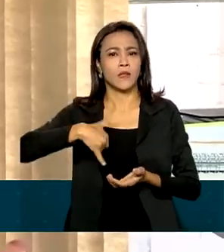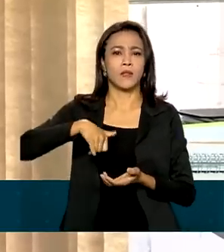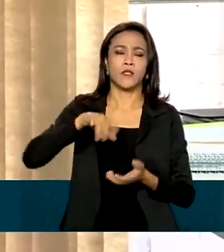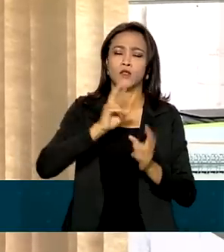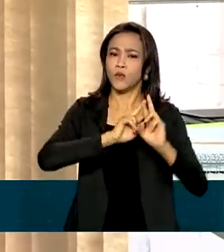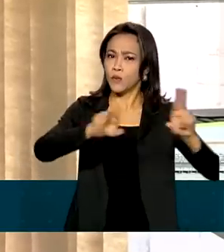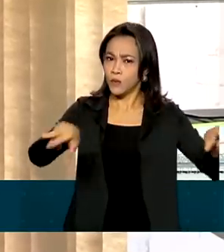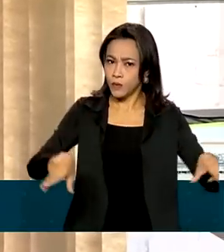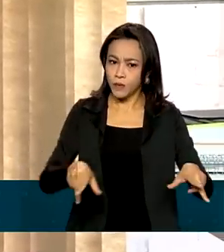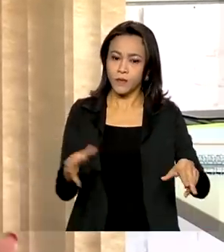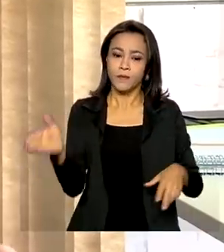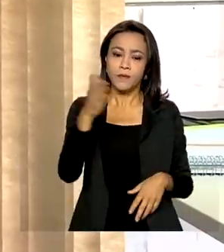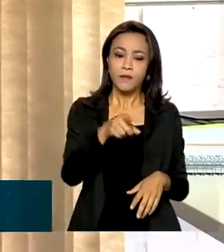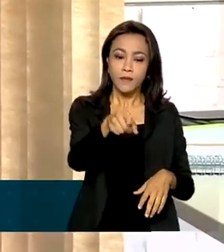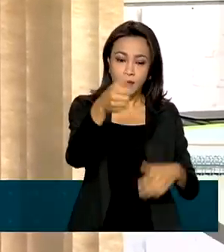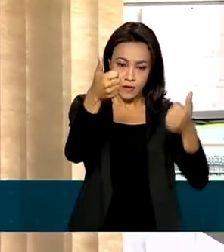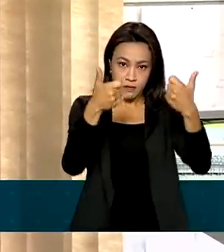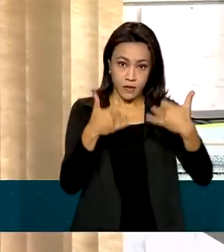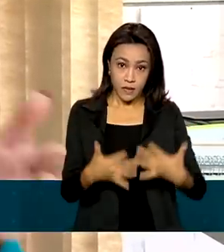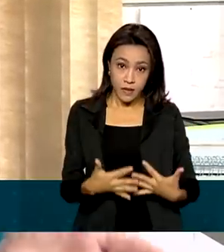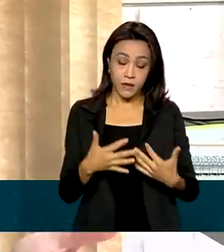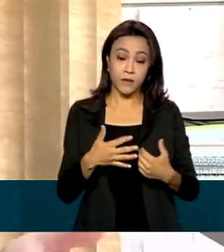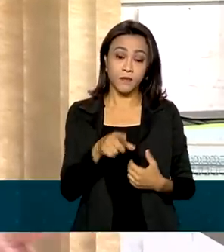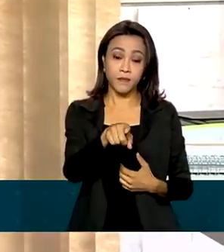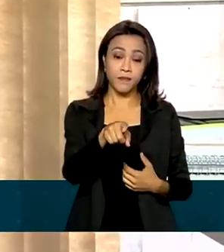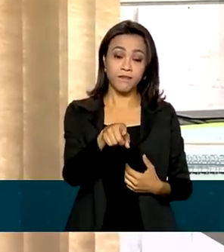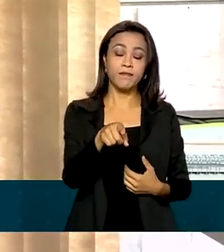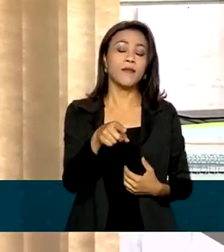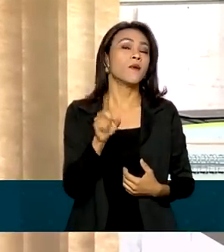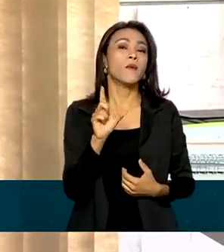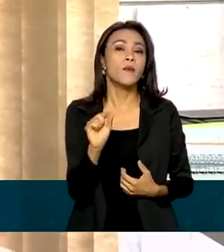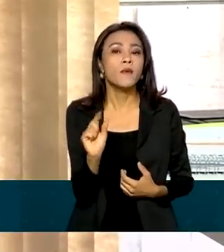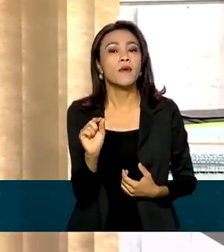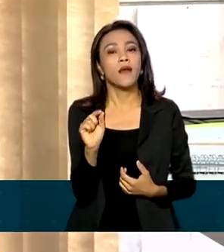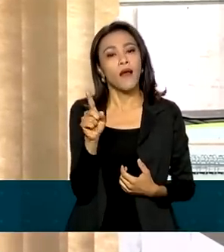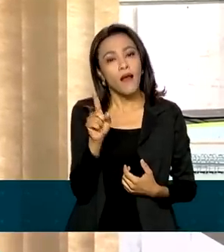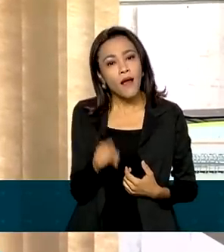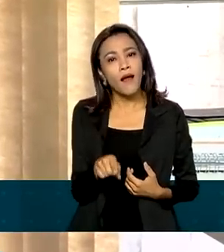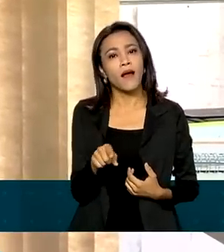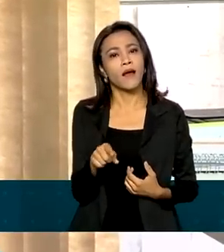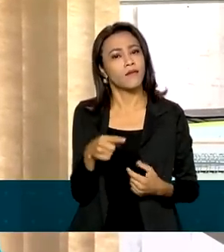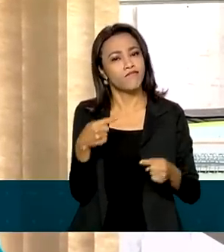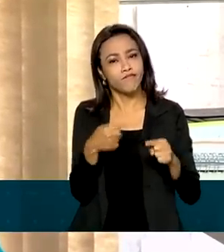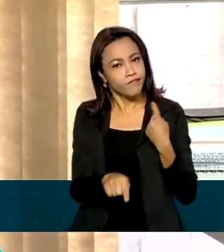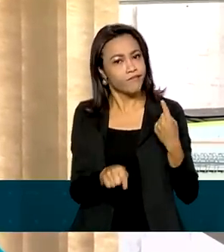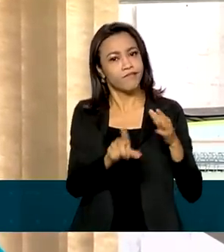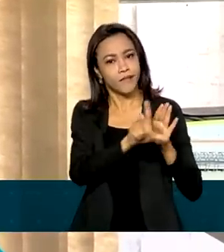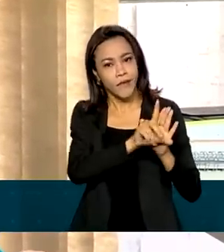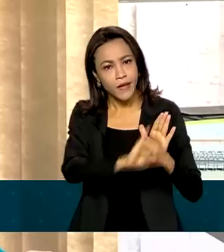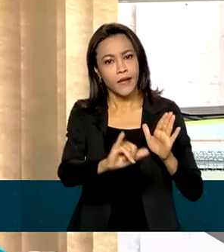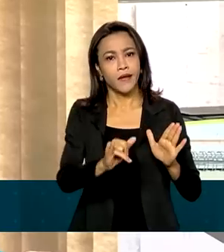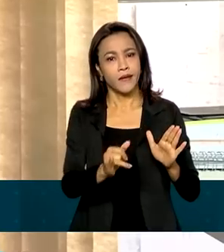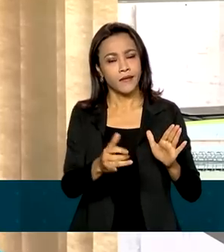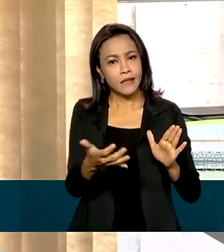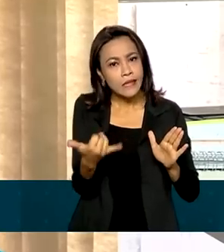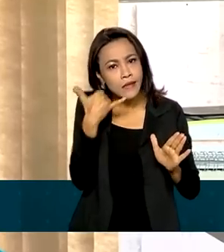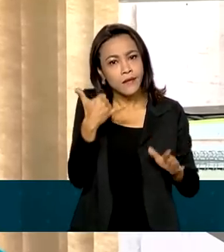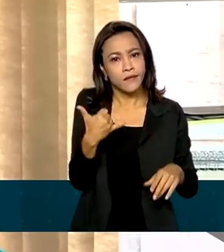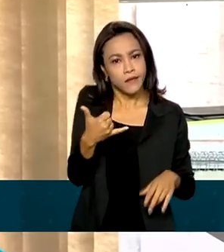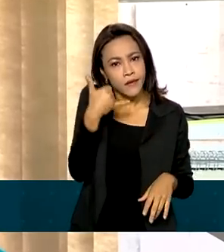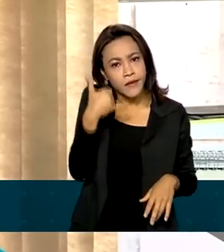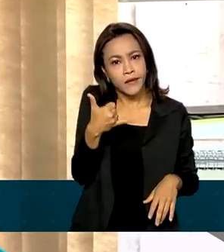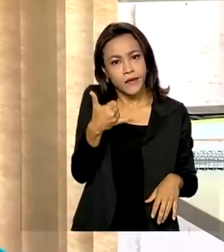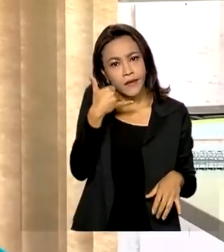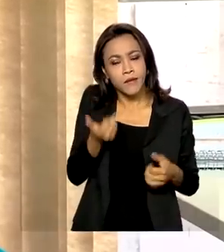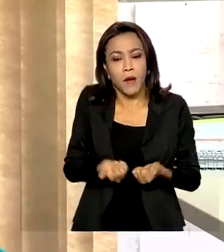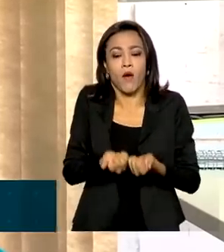Ligam a partir de uma base de dados que muito provavelmente é obtida de uma maneira ilegal e liga para o consumidor para ofertar um